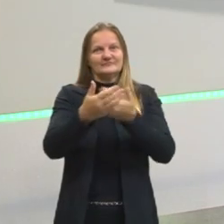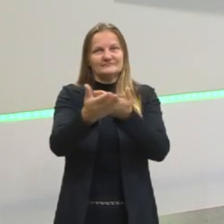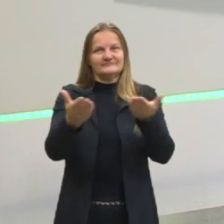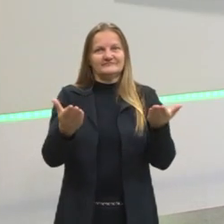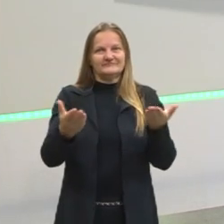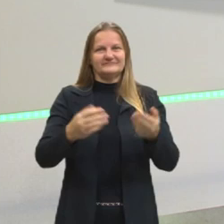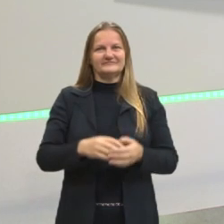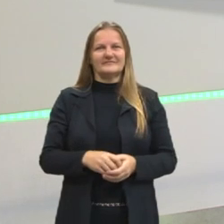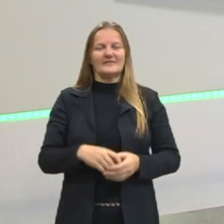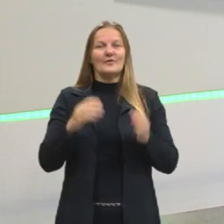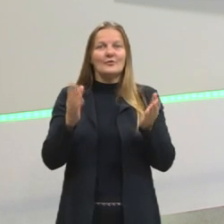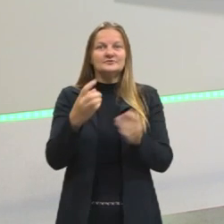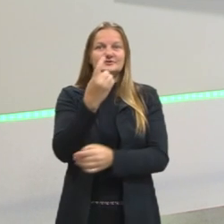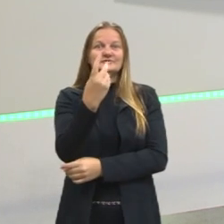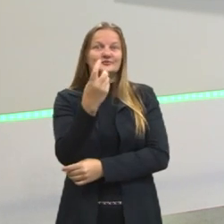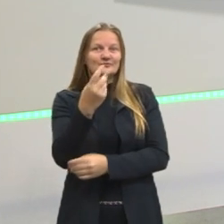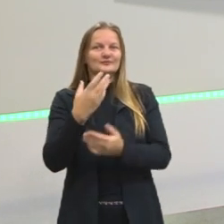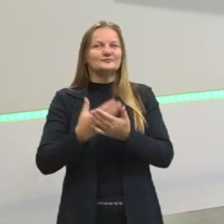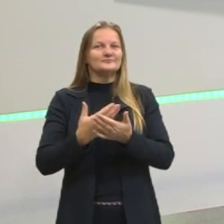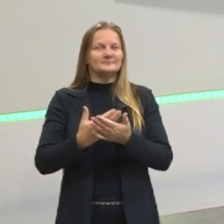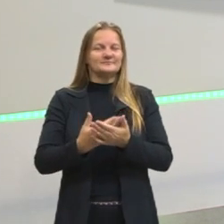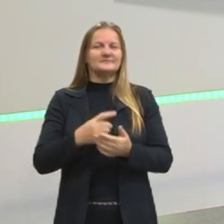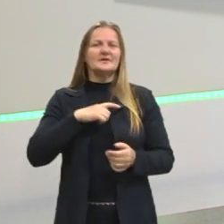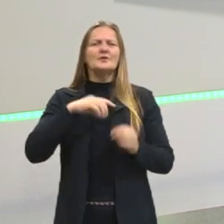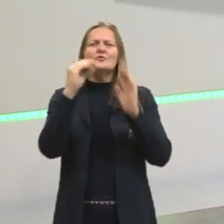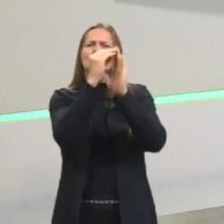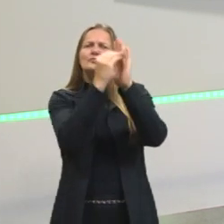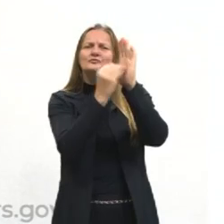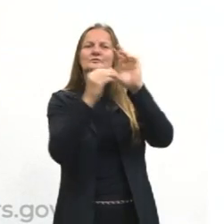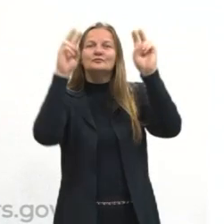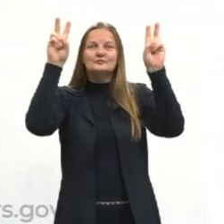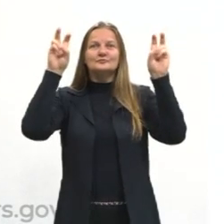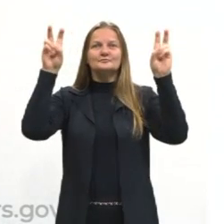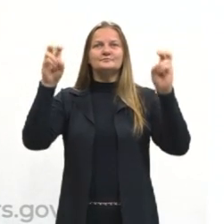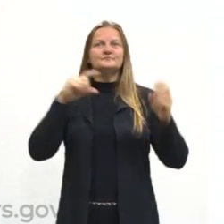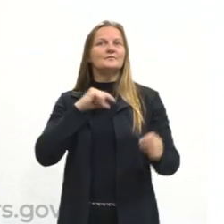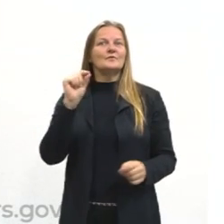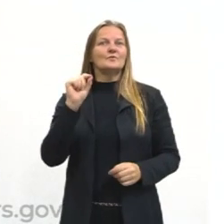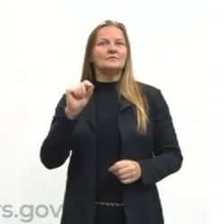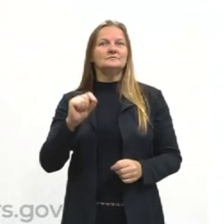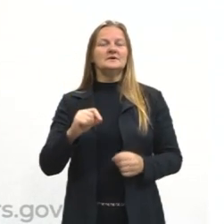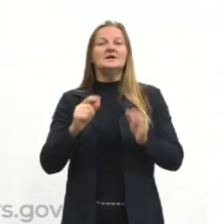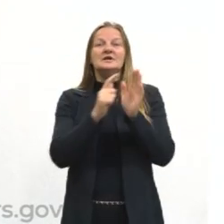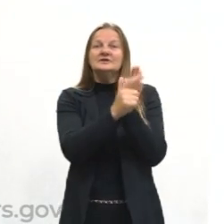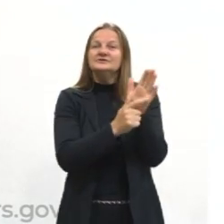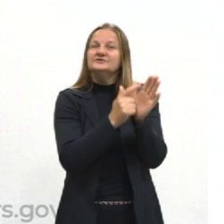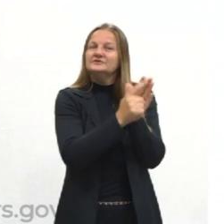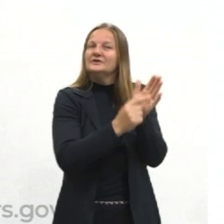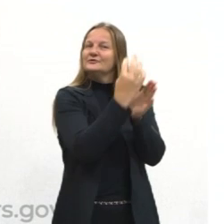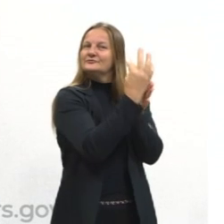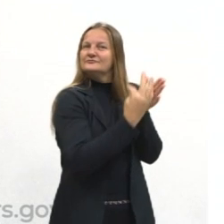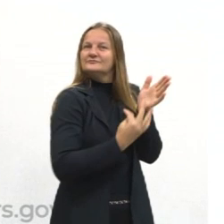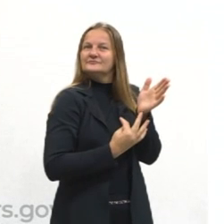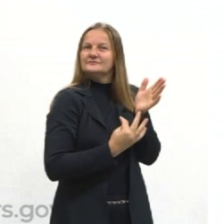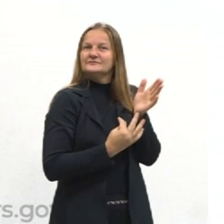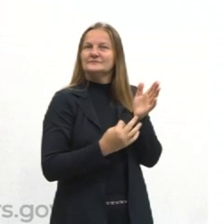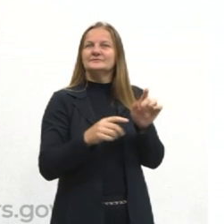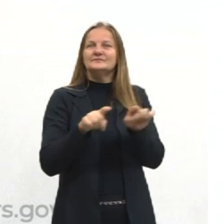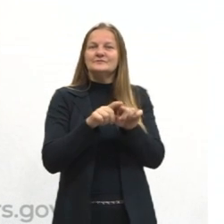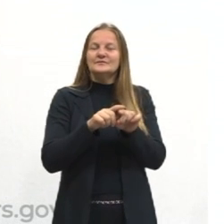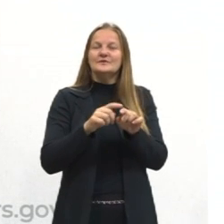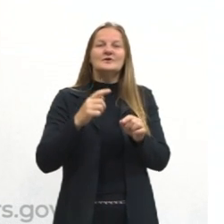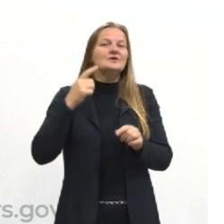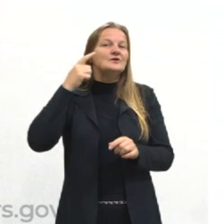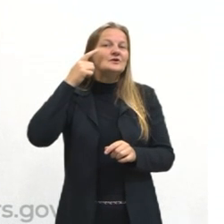A nossa 12ª aula tem como assunto a ser trabalhado gêneros textuais, gêneros do